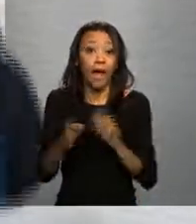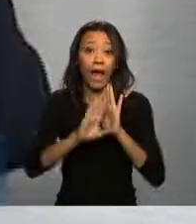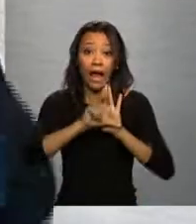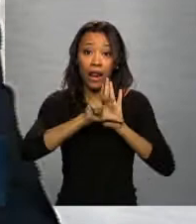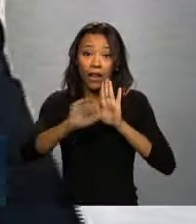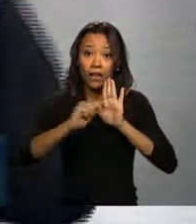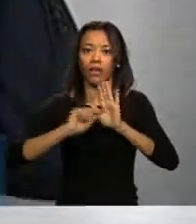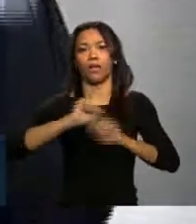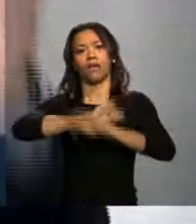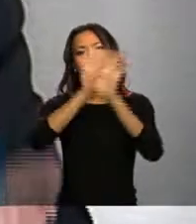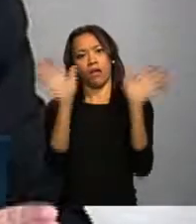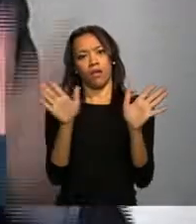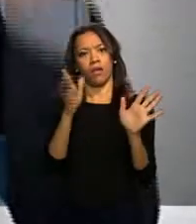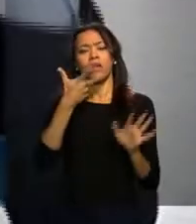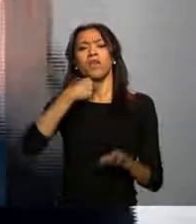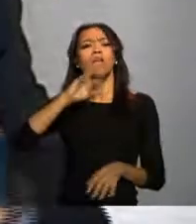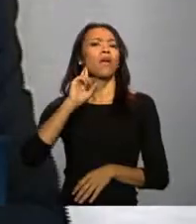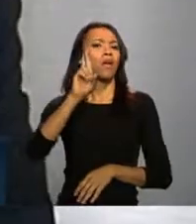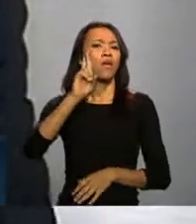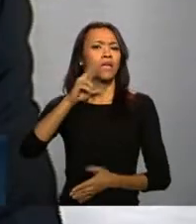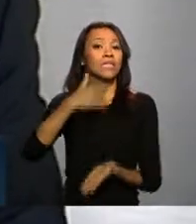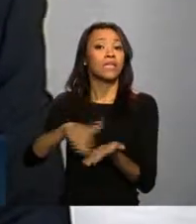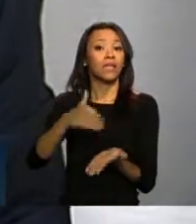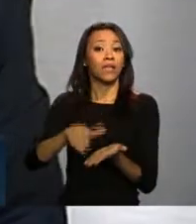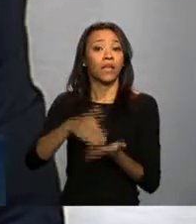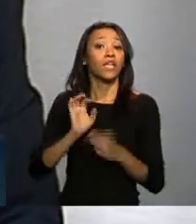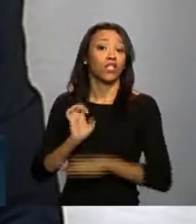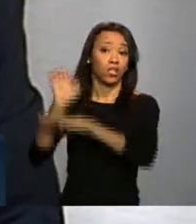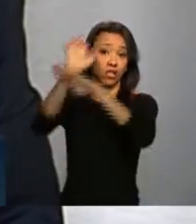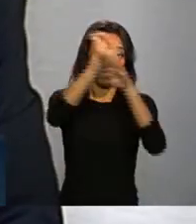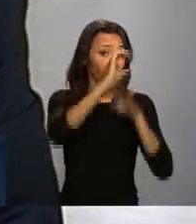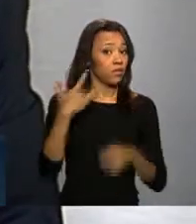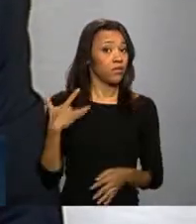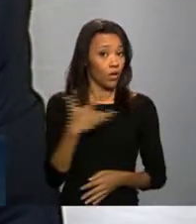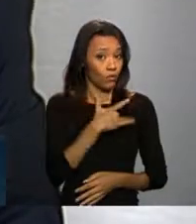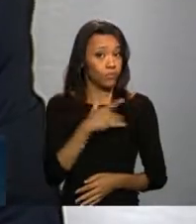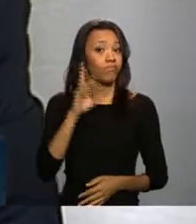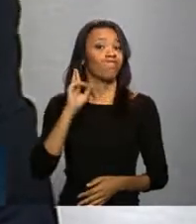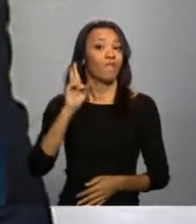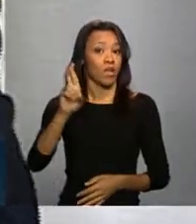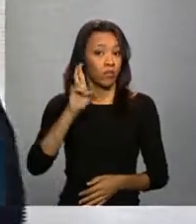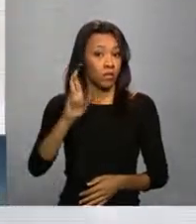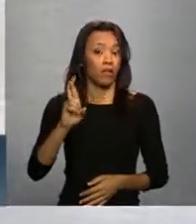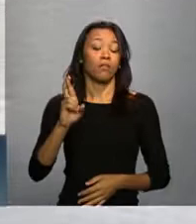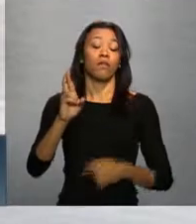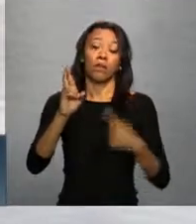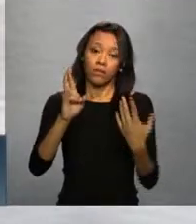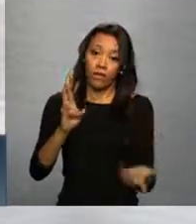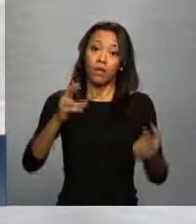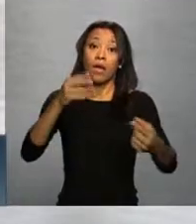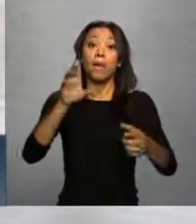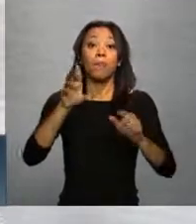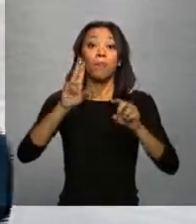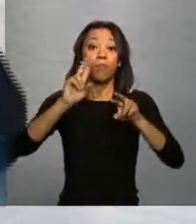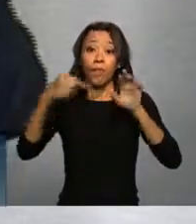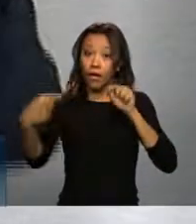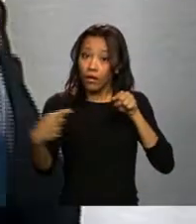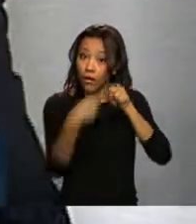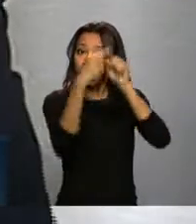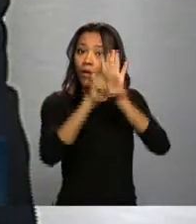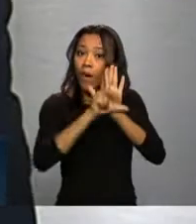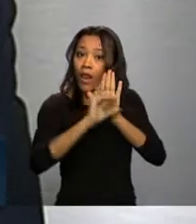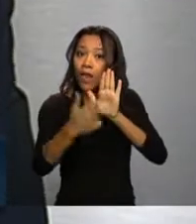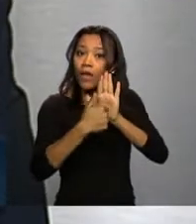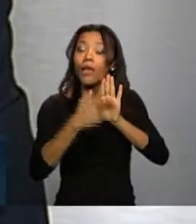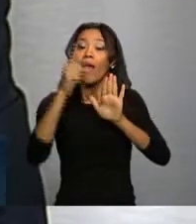atribuição das secretarias estaduais de saúde. Ela é uma política que pela lei federal tem que ser